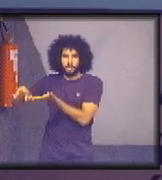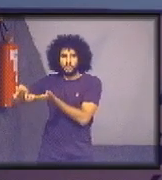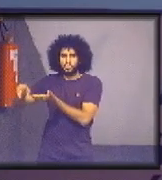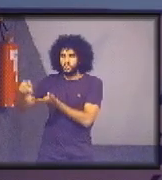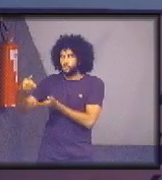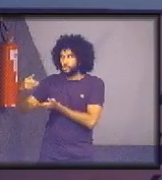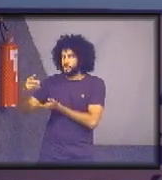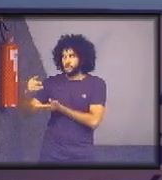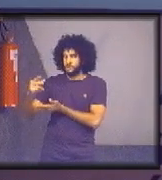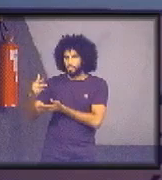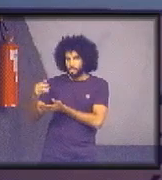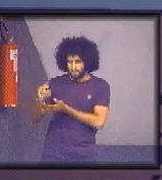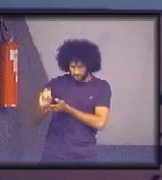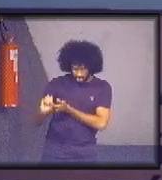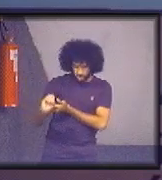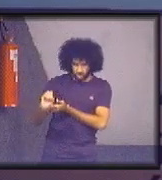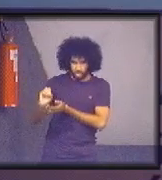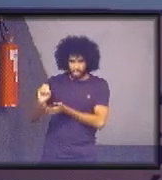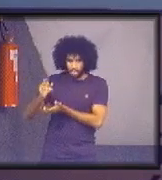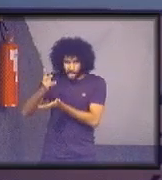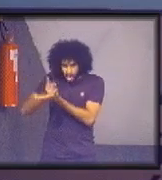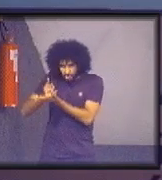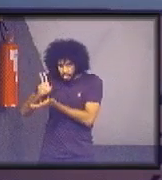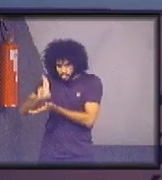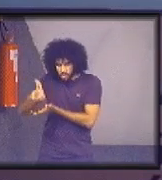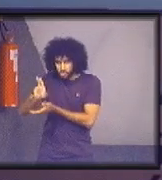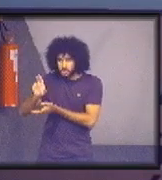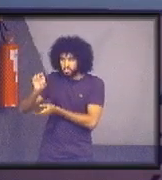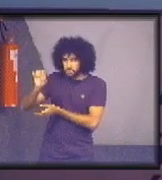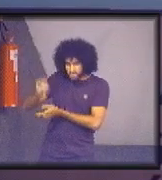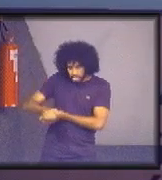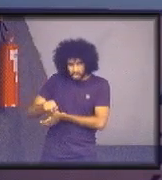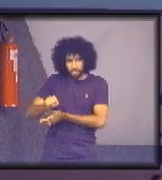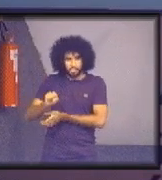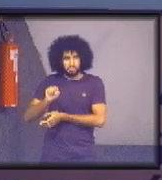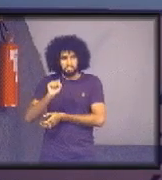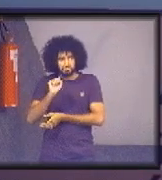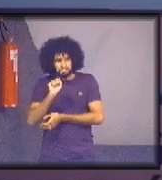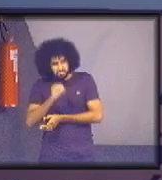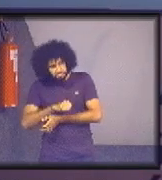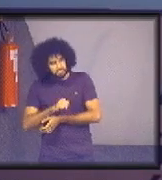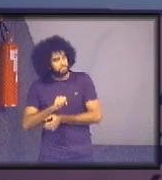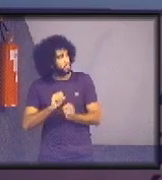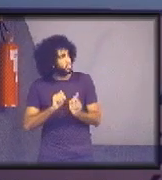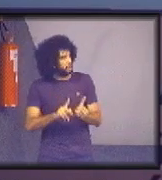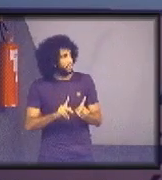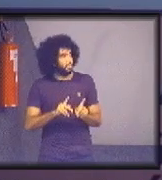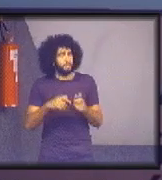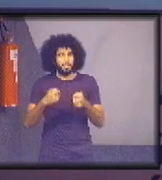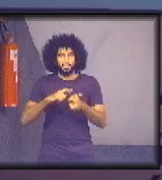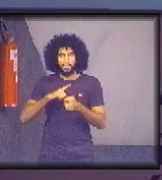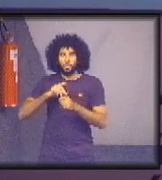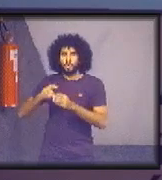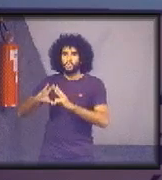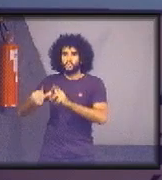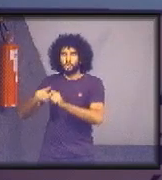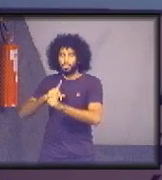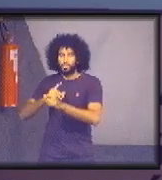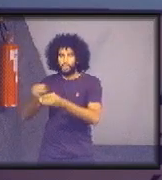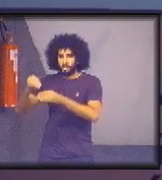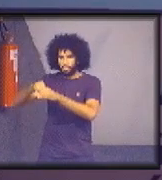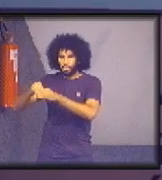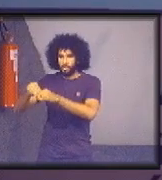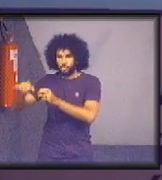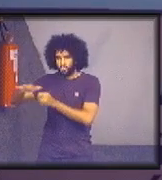Você vai responder, se for a mesma unidade? Sim. Anexo a auto-normativa. Esse auto-normativo tem que ter as atribuições do setor. Ele vai ter lá,